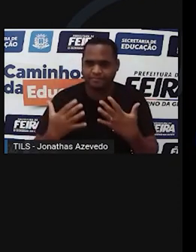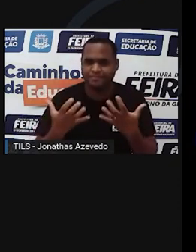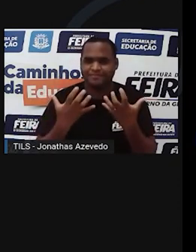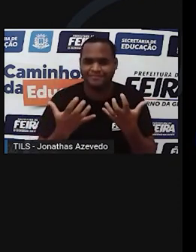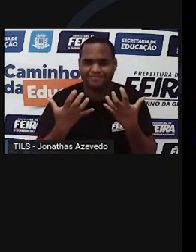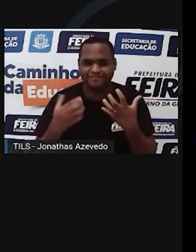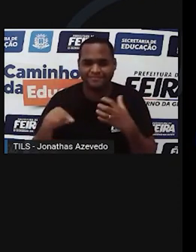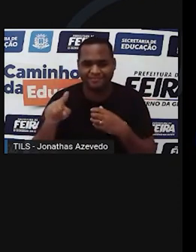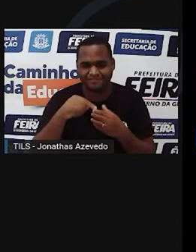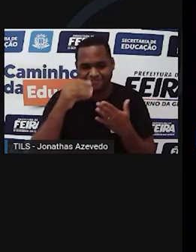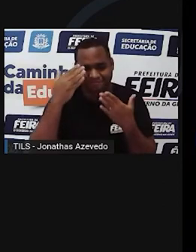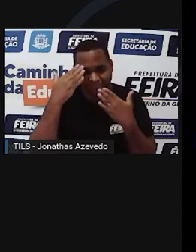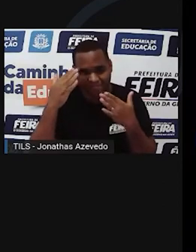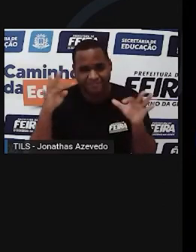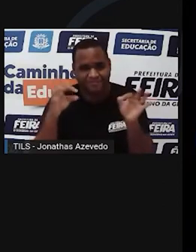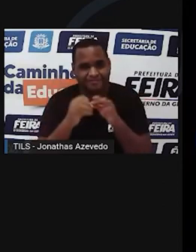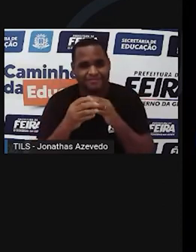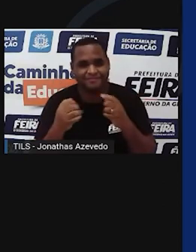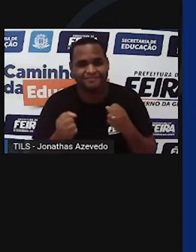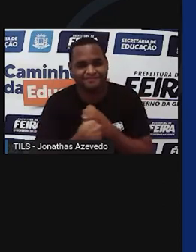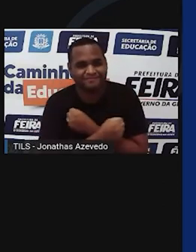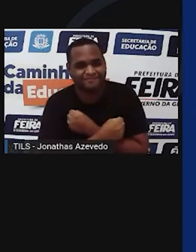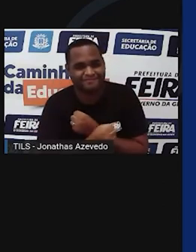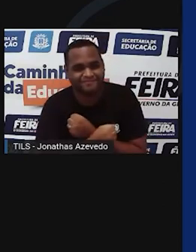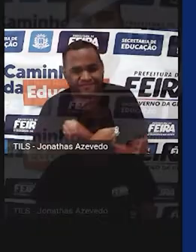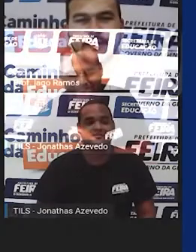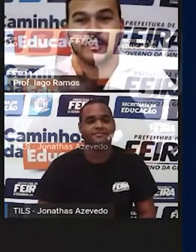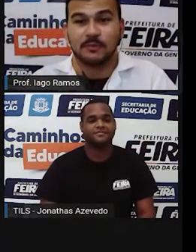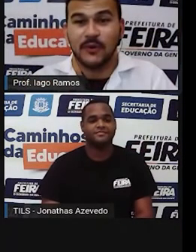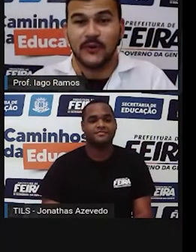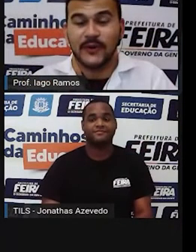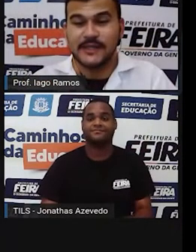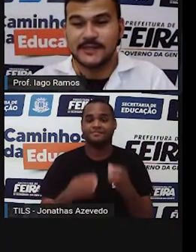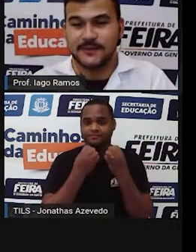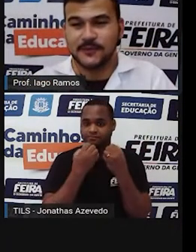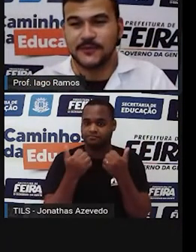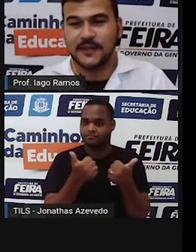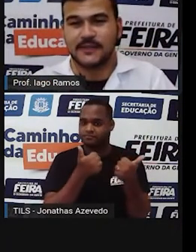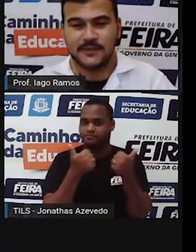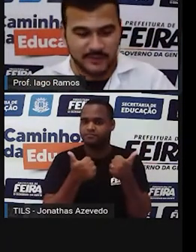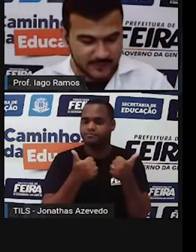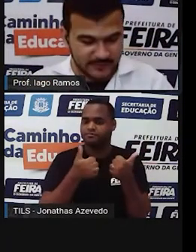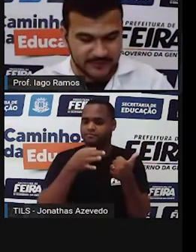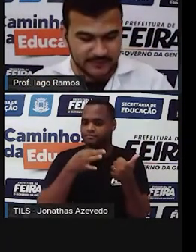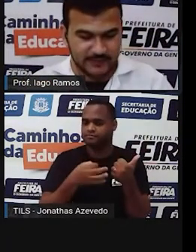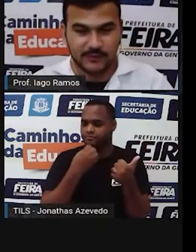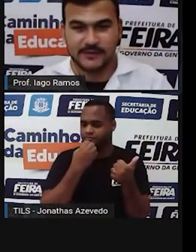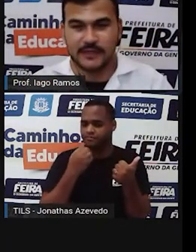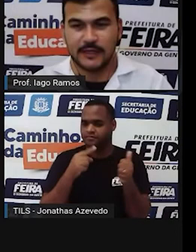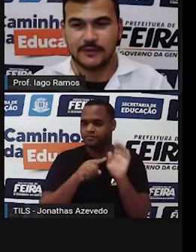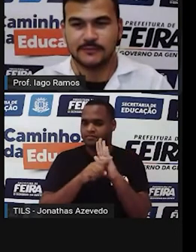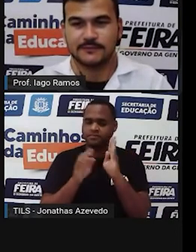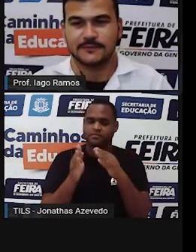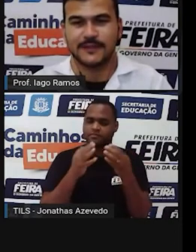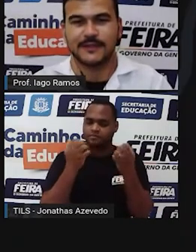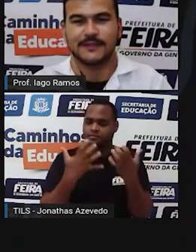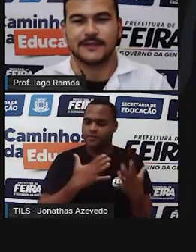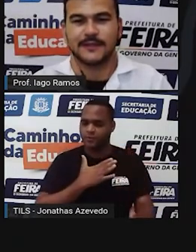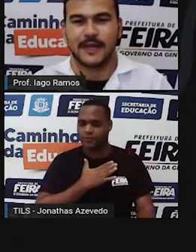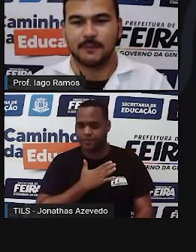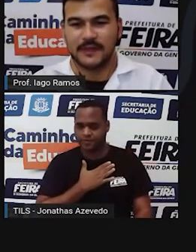despedir aqui de você e deixar um forte abraço. Bom, esse foi o vídeo. Espero que você tenha gostado.